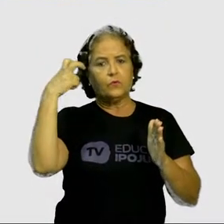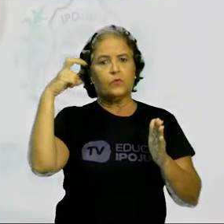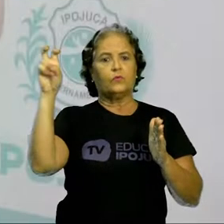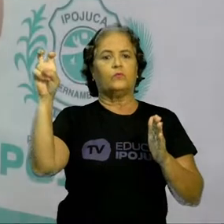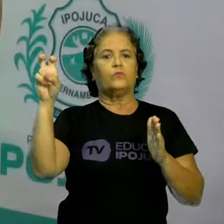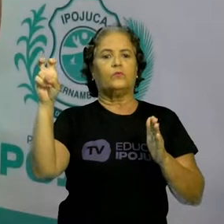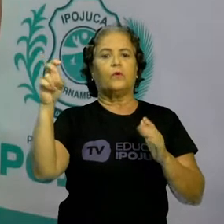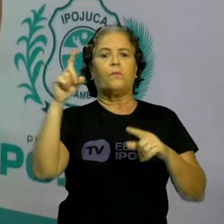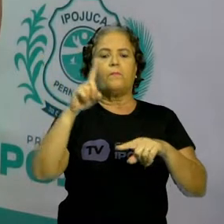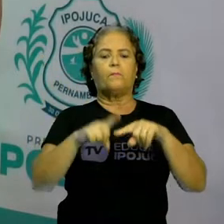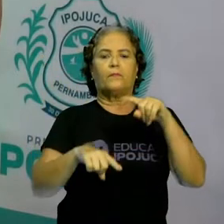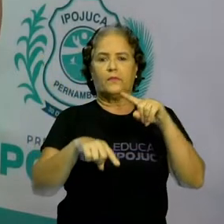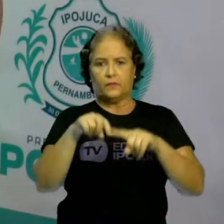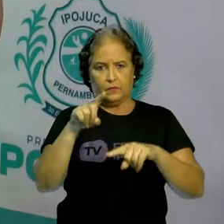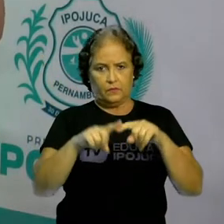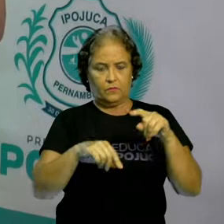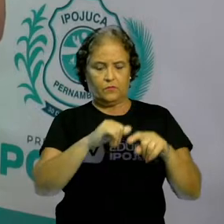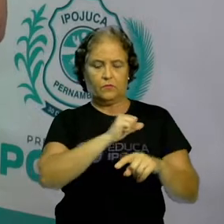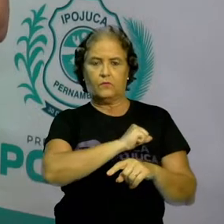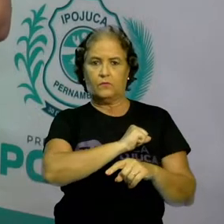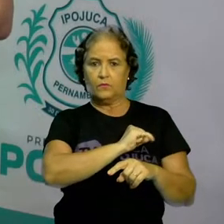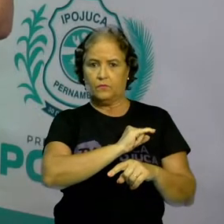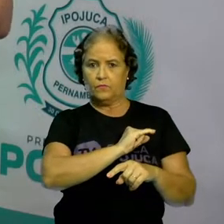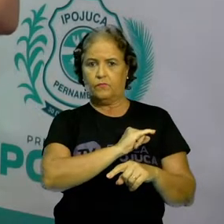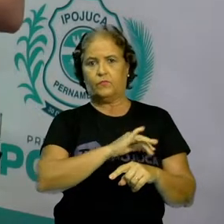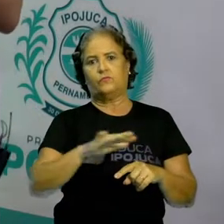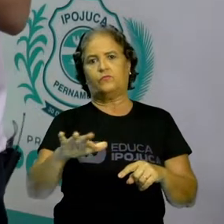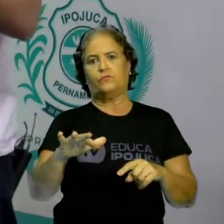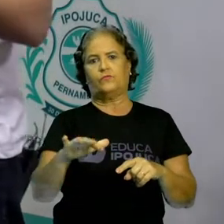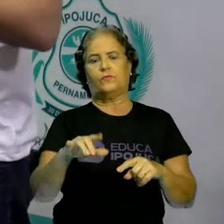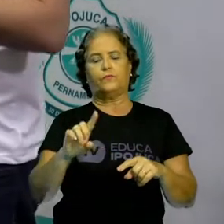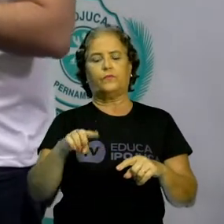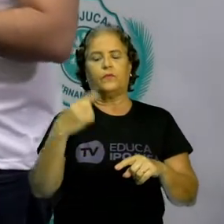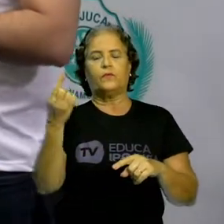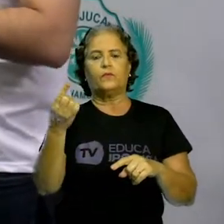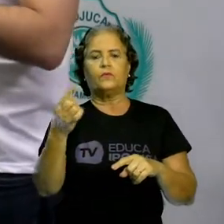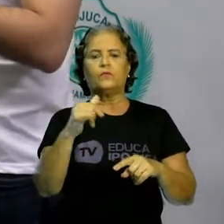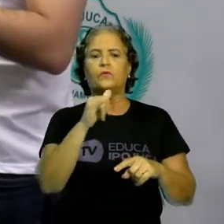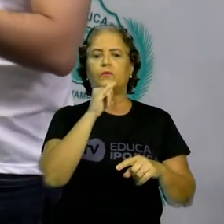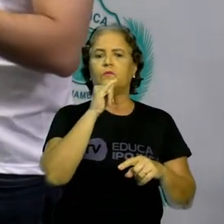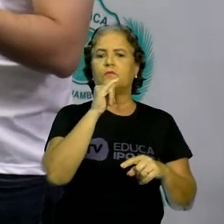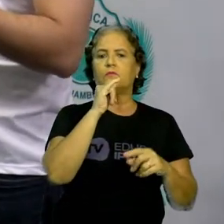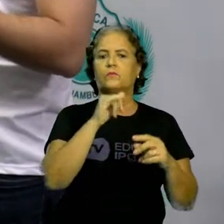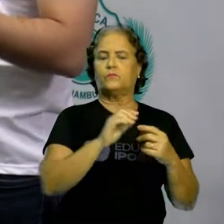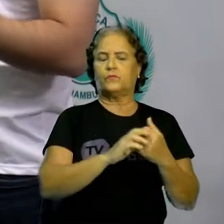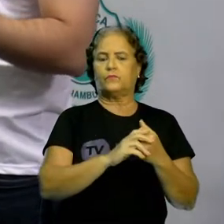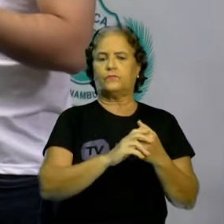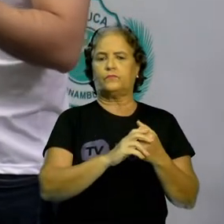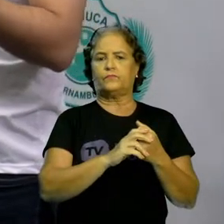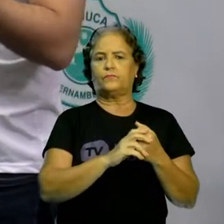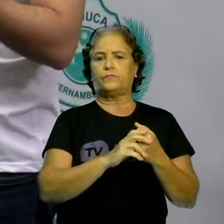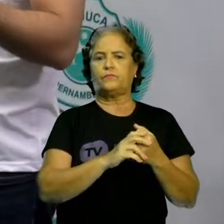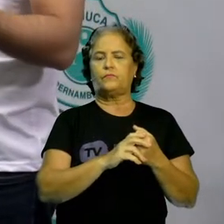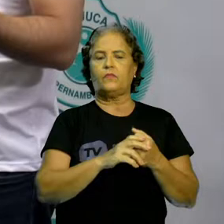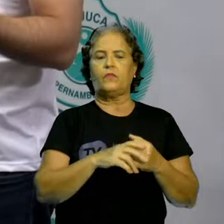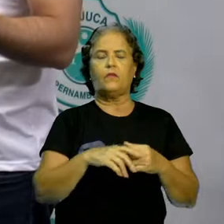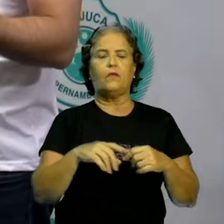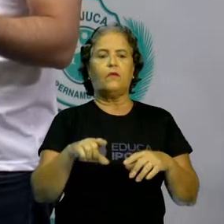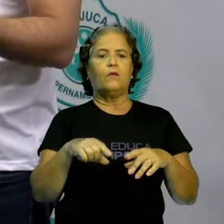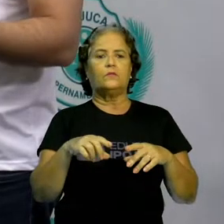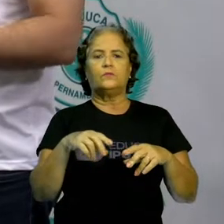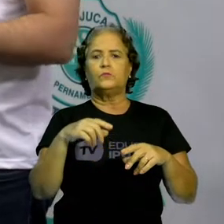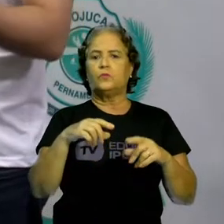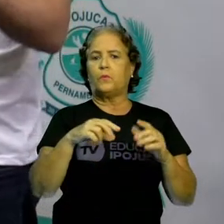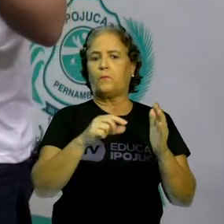material do Ipojuca, certo? Um outro exemplo, no caso dos patrimônios imateriais.